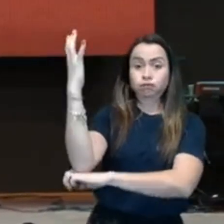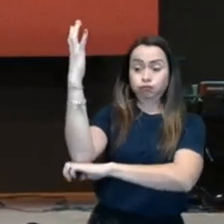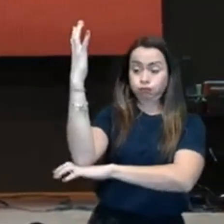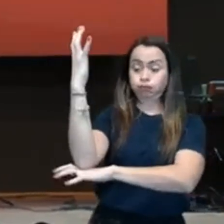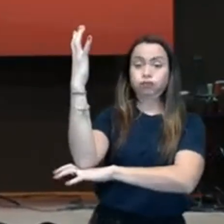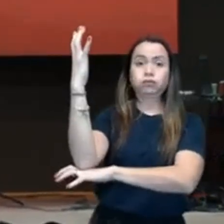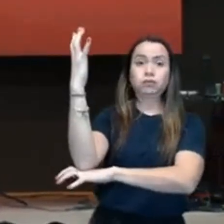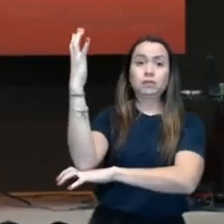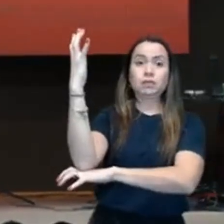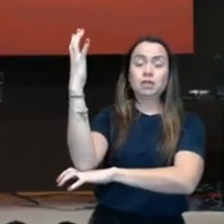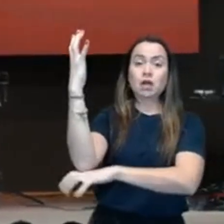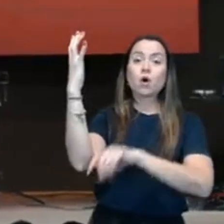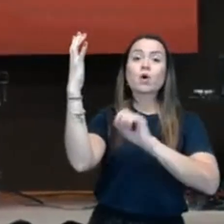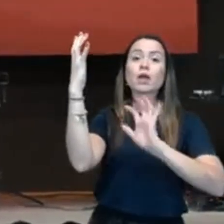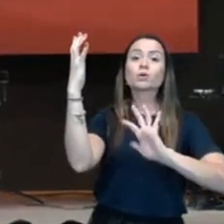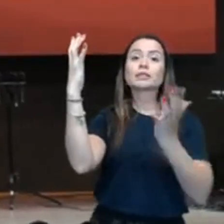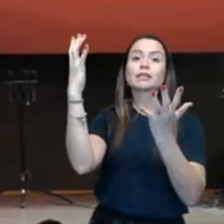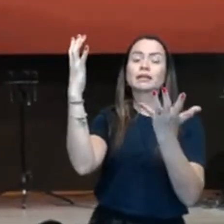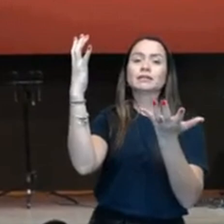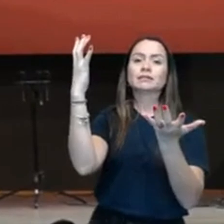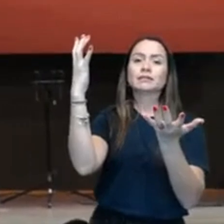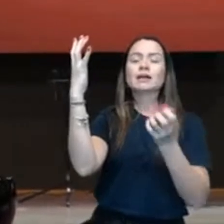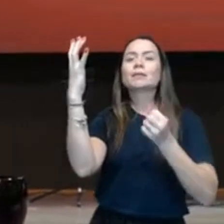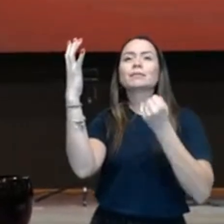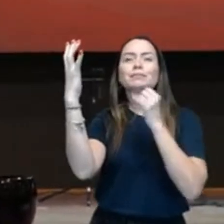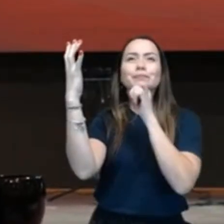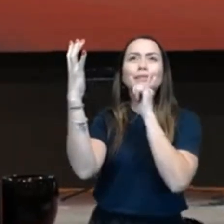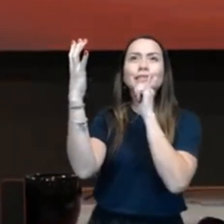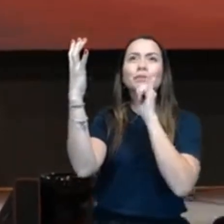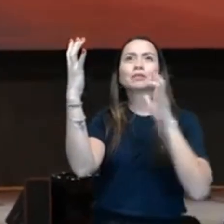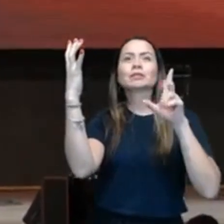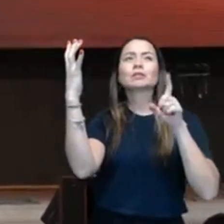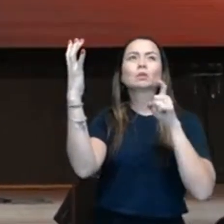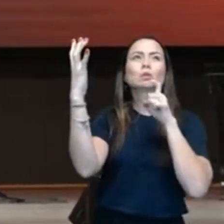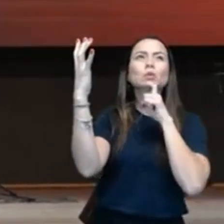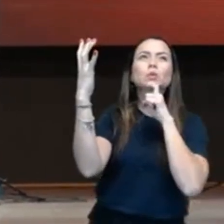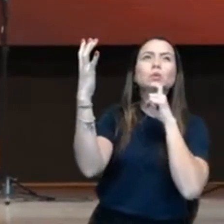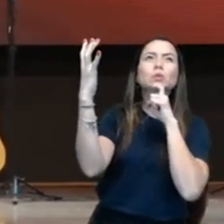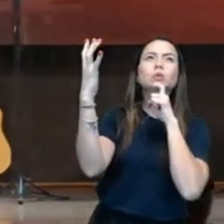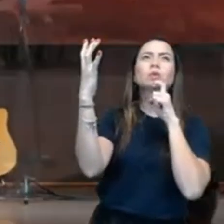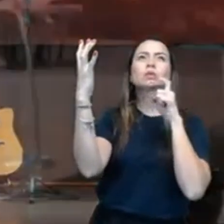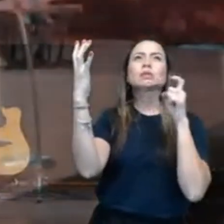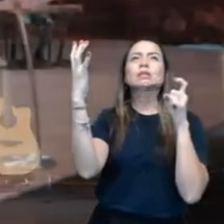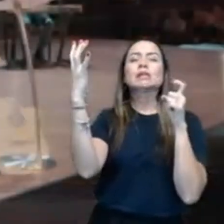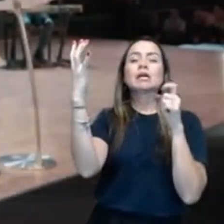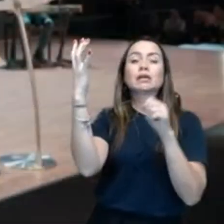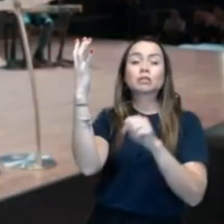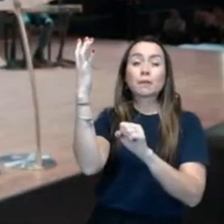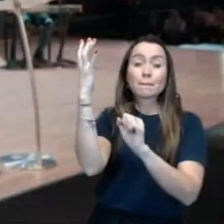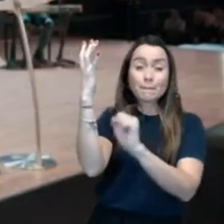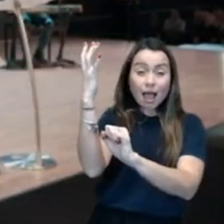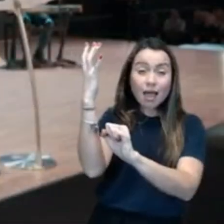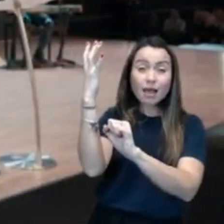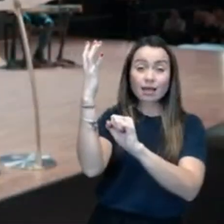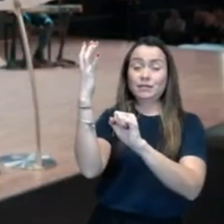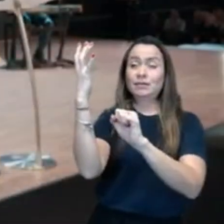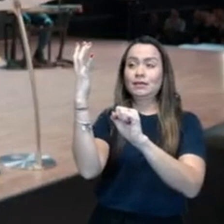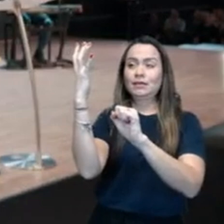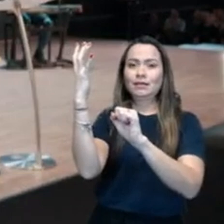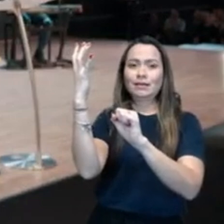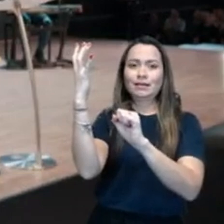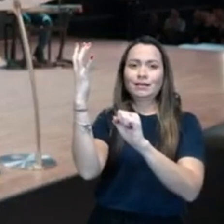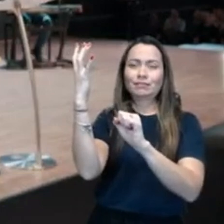permanência que me faz frutificar. Só que todos nós queremos frutificar. Todos nós queremos prosperar e frutificar aqui.